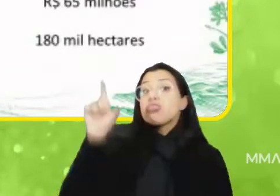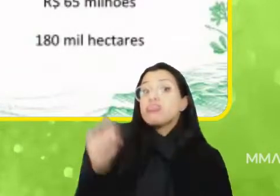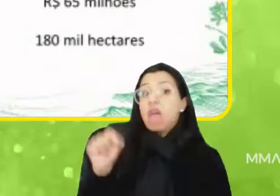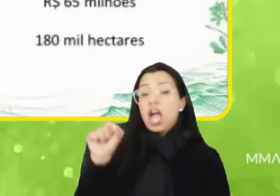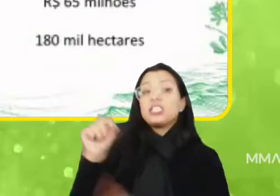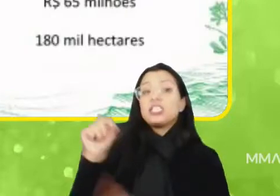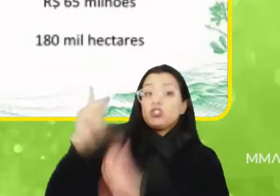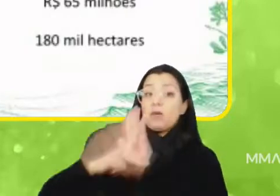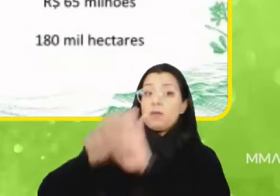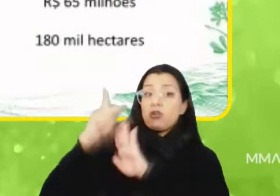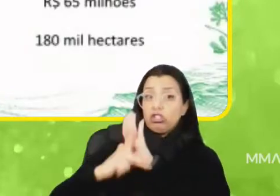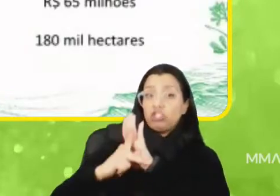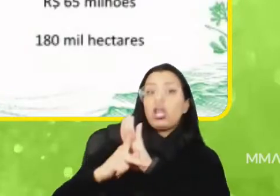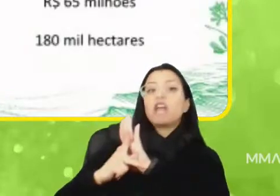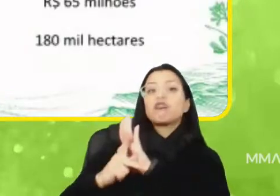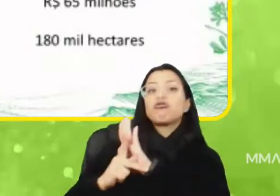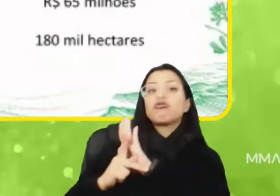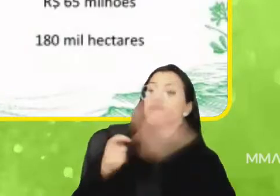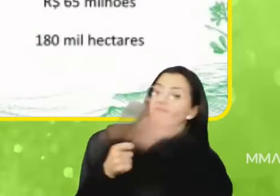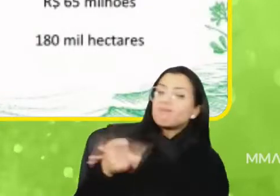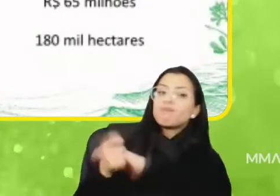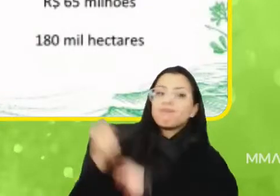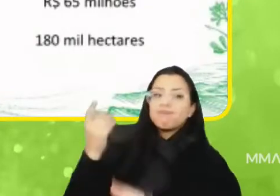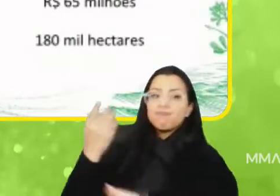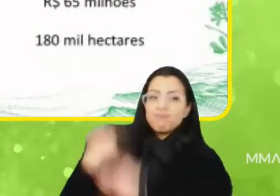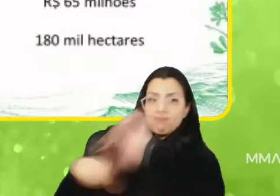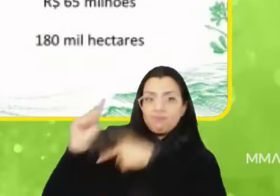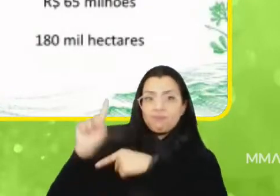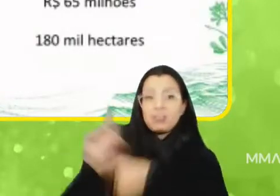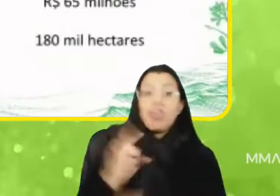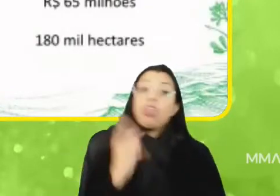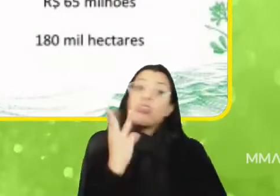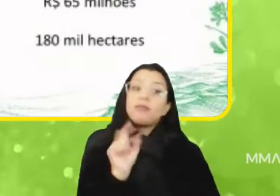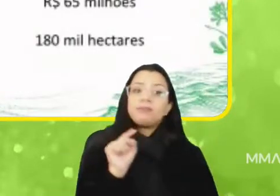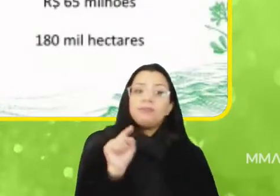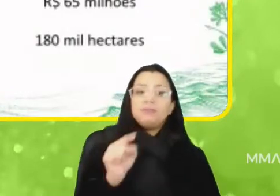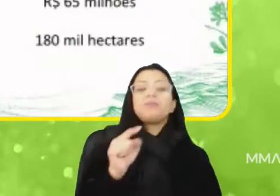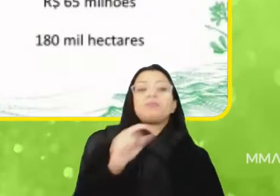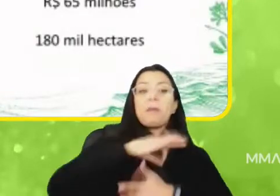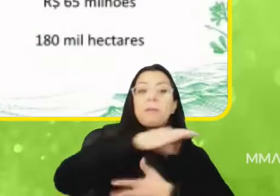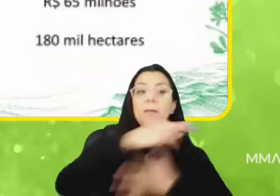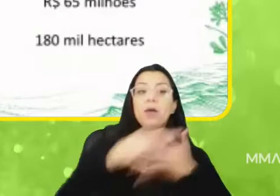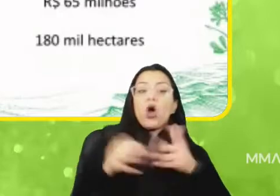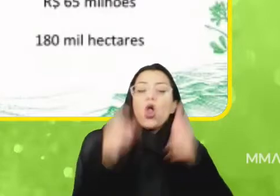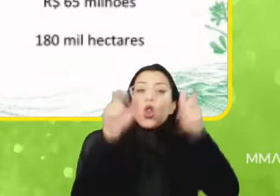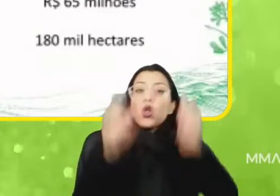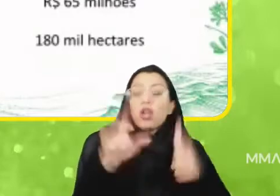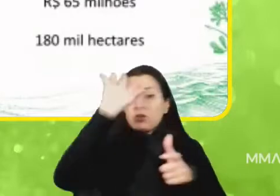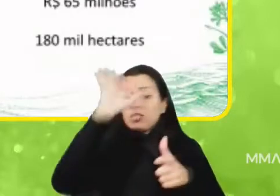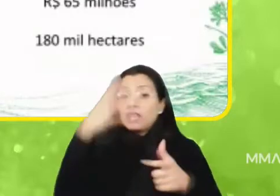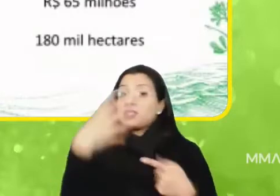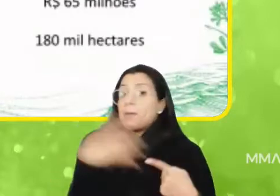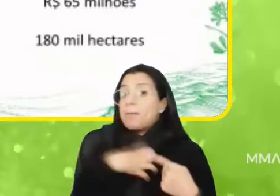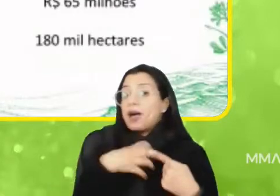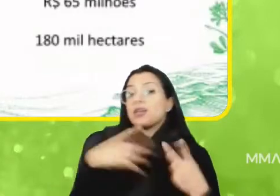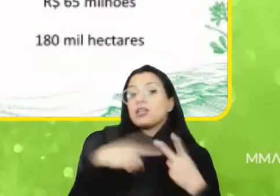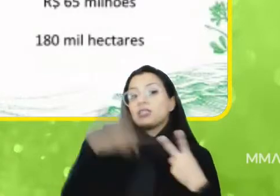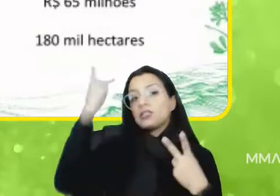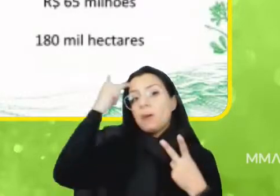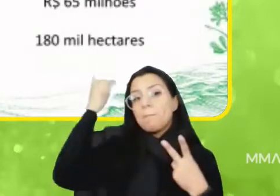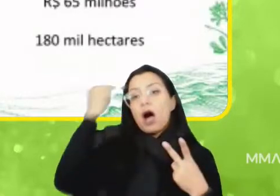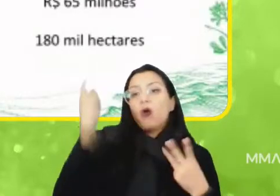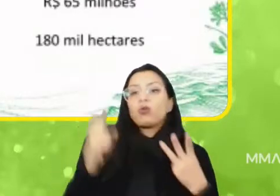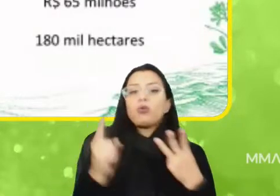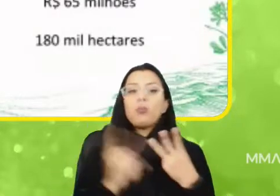investimento de 28 milhões de reais. Ele ocorre nos estados da Bahia, São Paulo, Paraná e Rio de